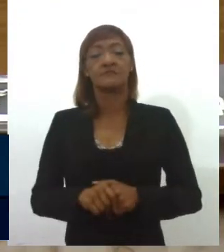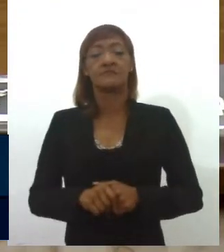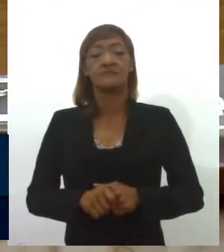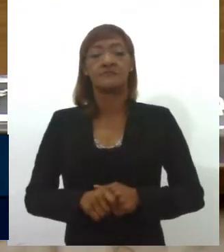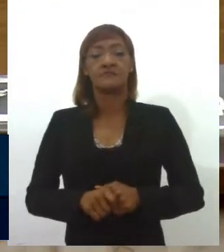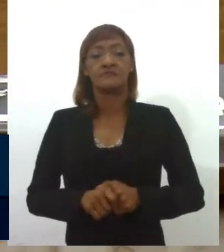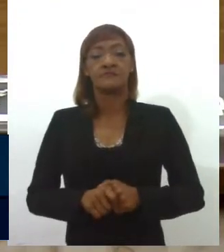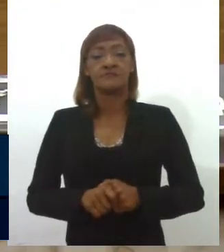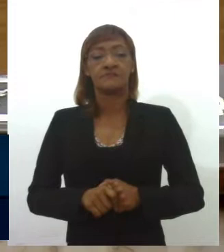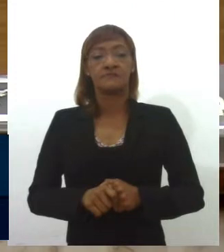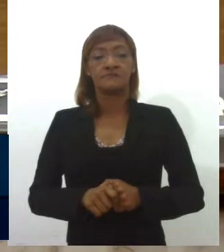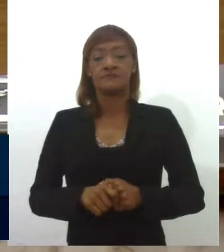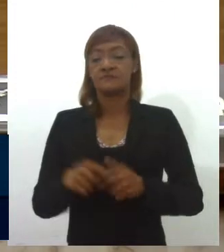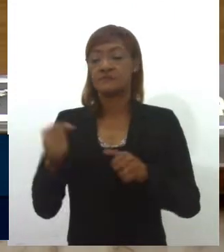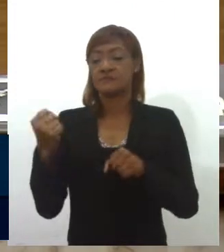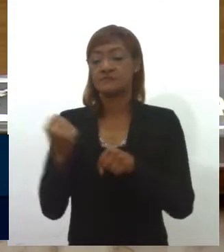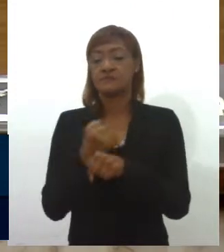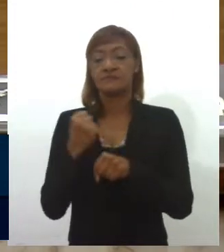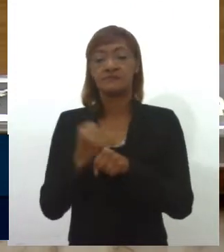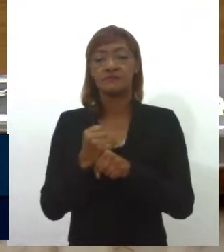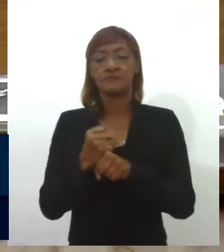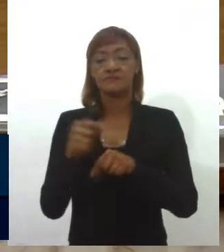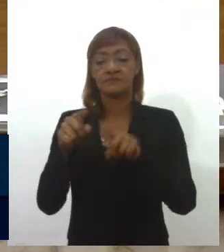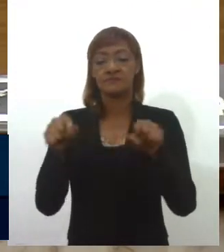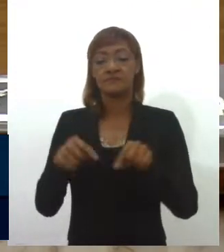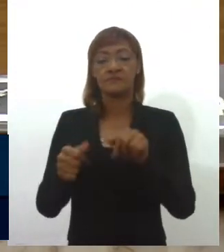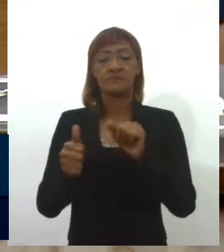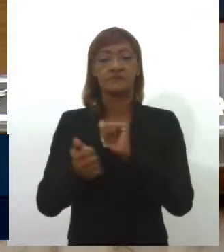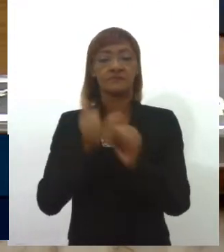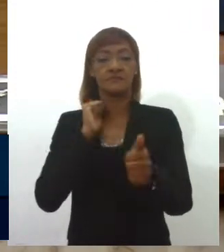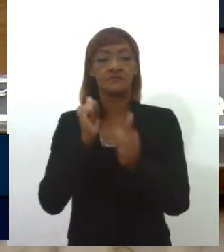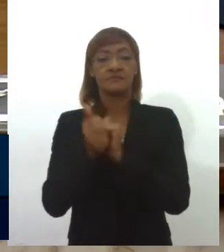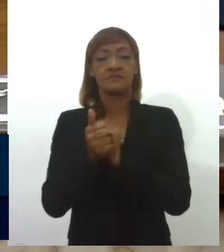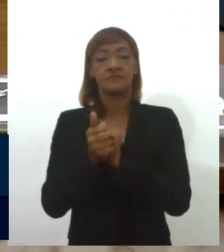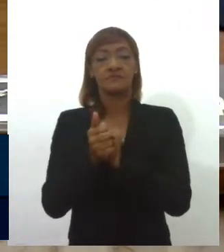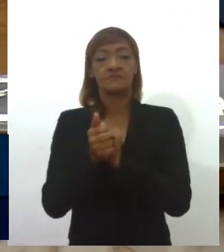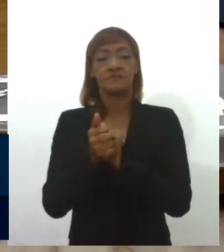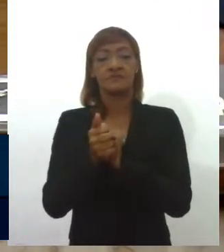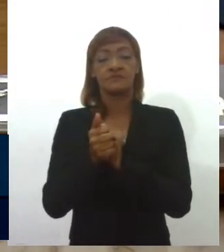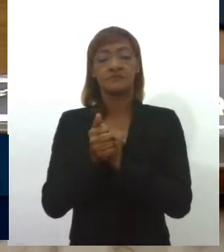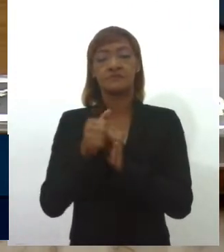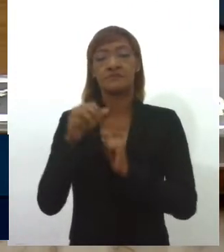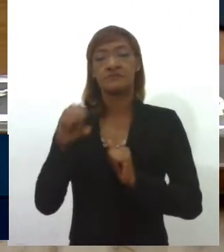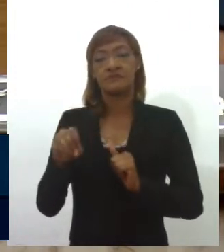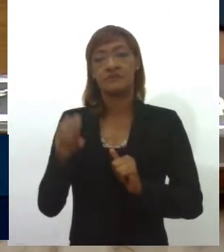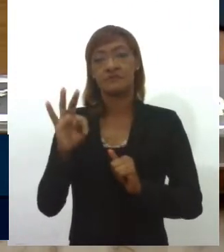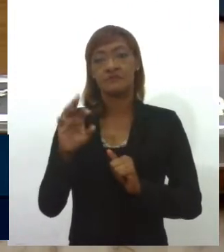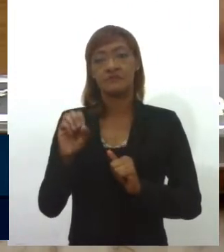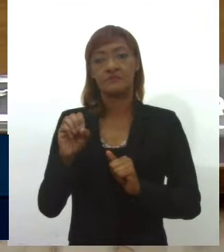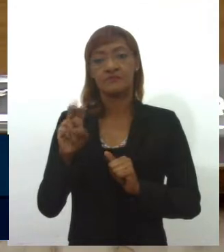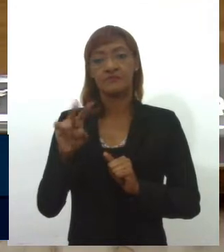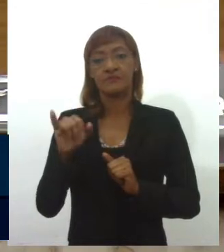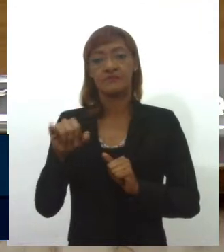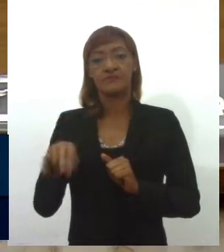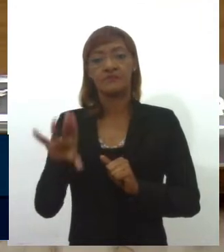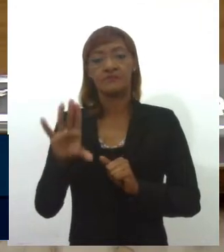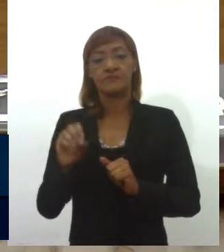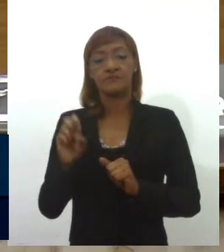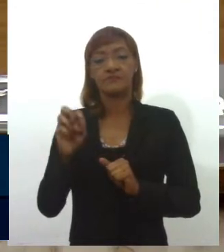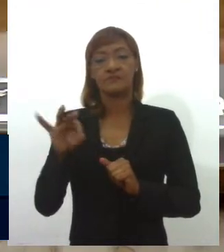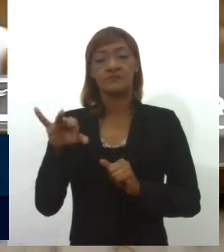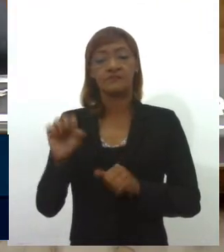promover a reforma da quadra do ginásio de esporte Mestre Etelvino Santos, situado no município de